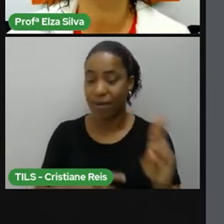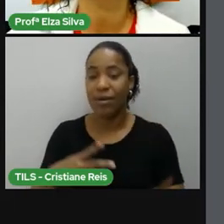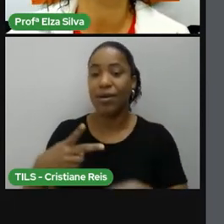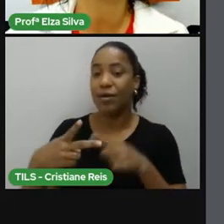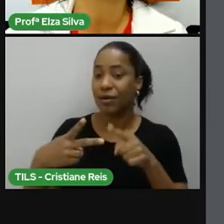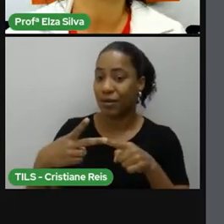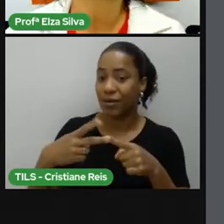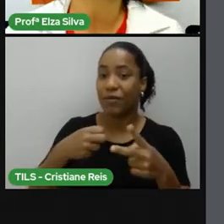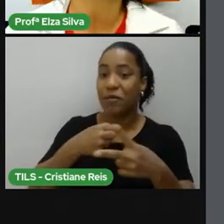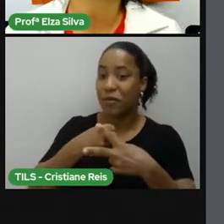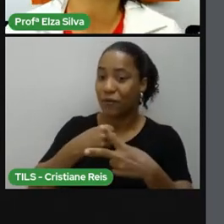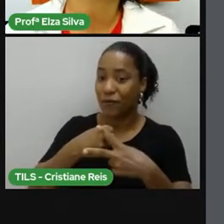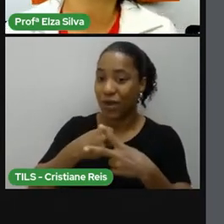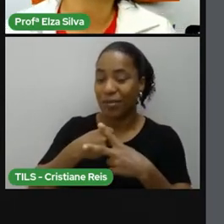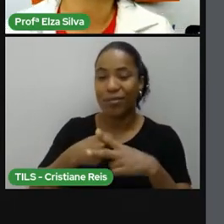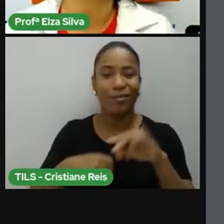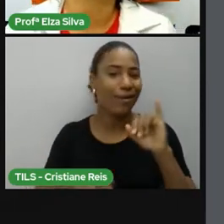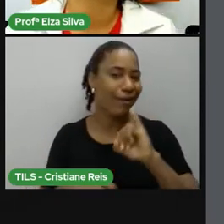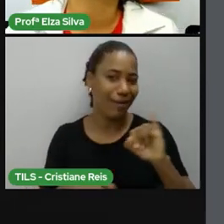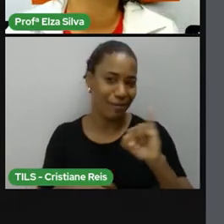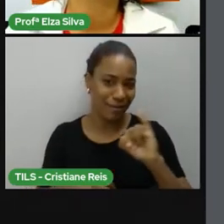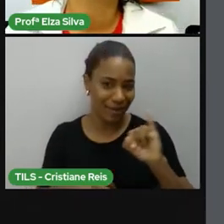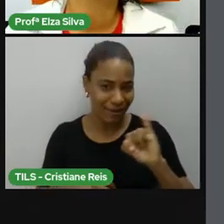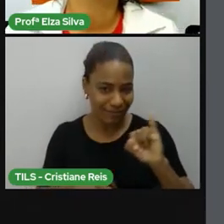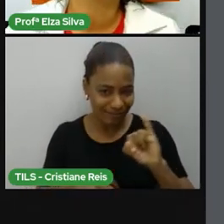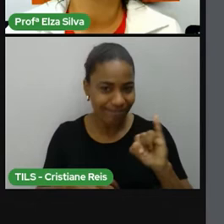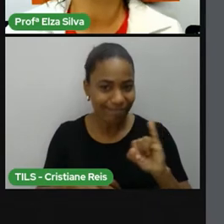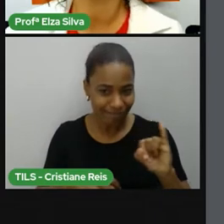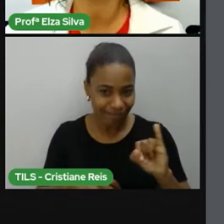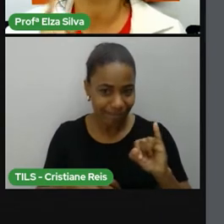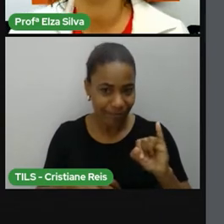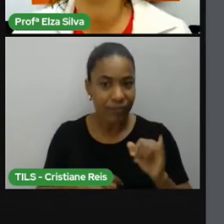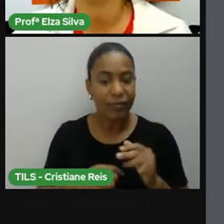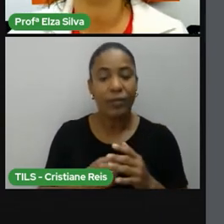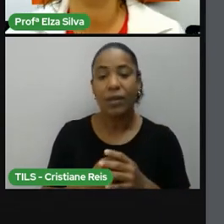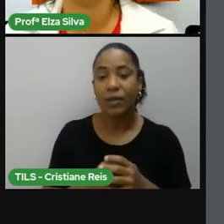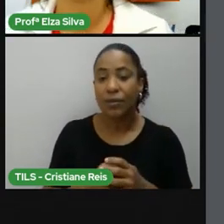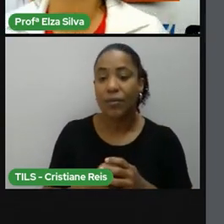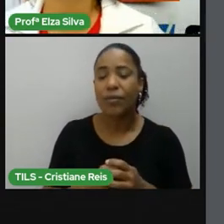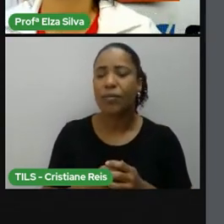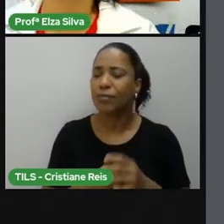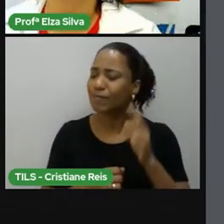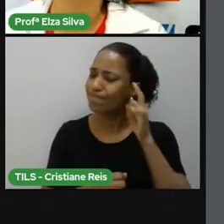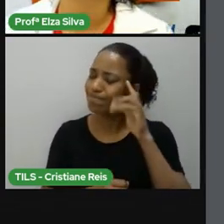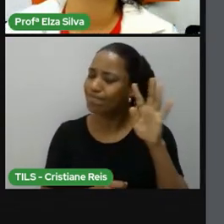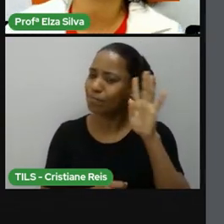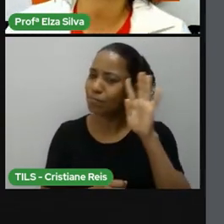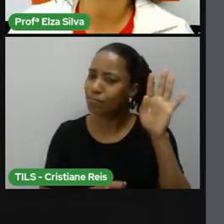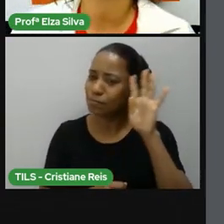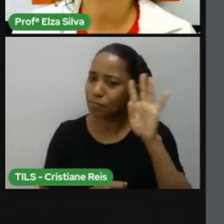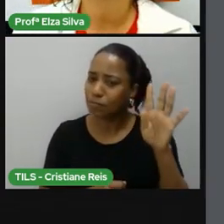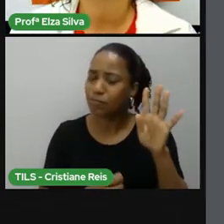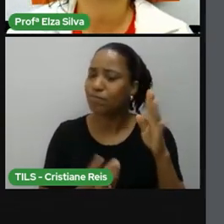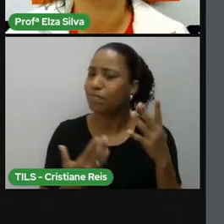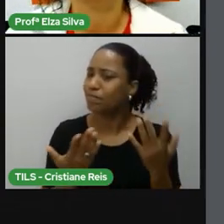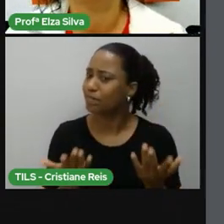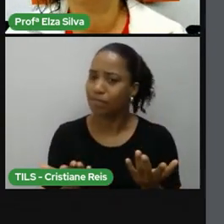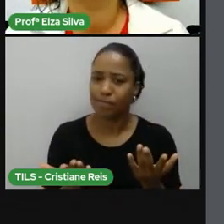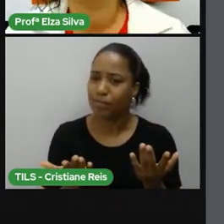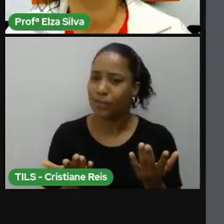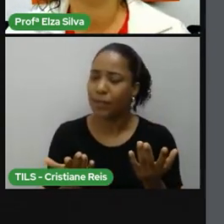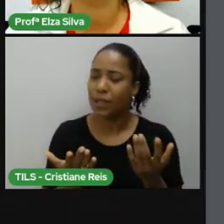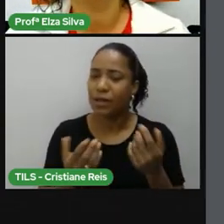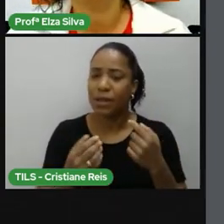Verbs, os verbos irregulares. E aí, você pode estar se perguntando, como eu vou, então,